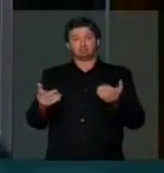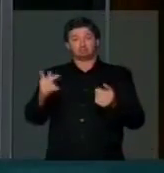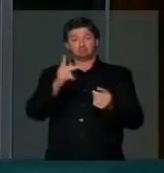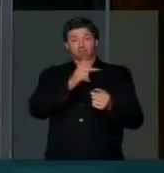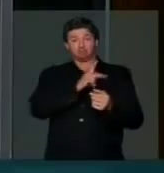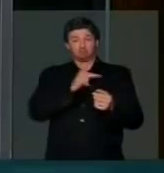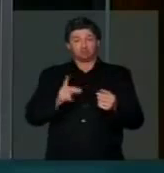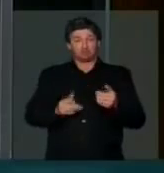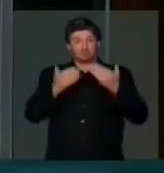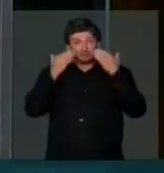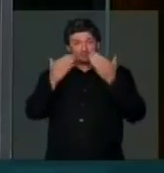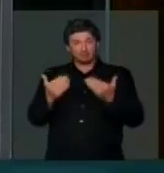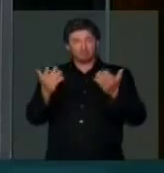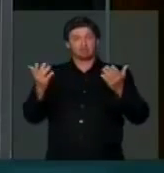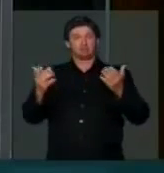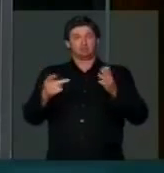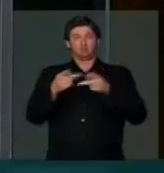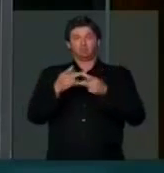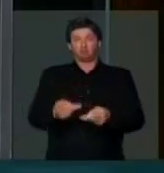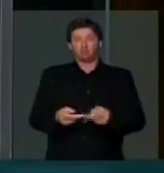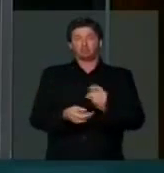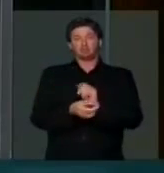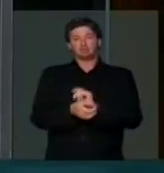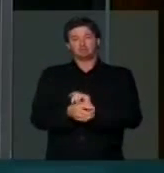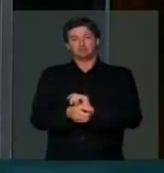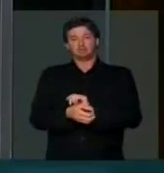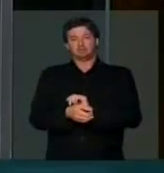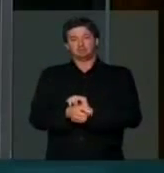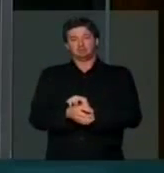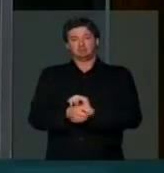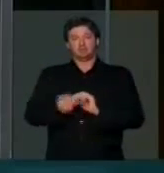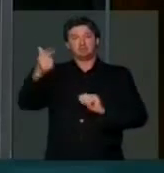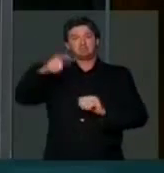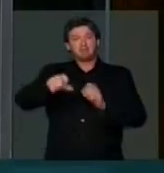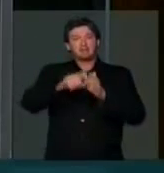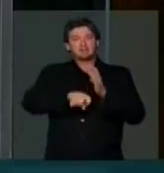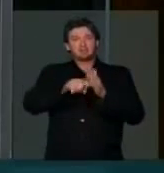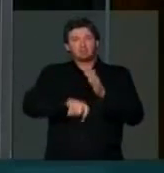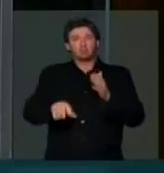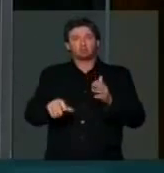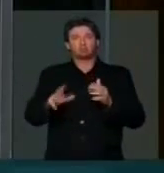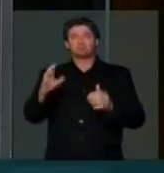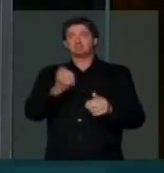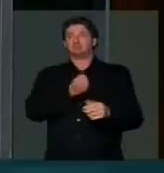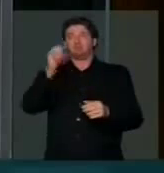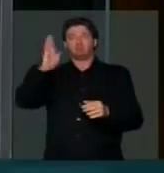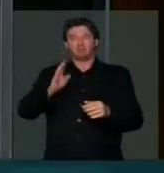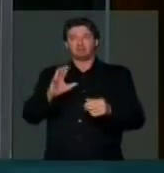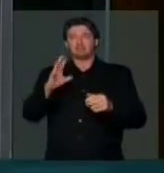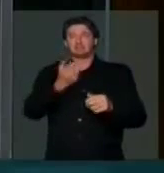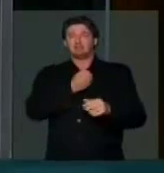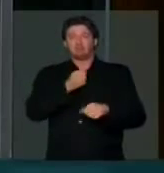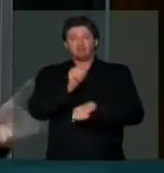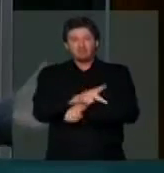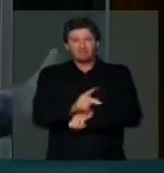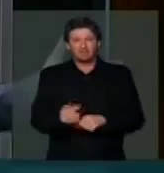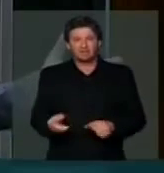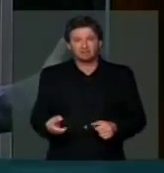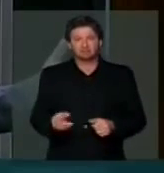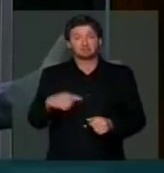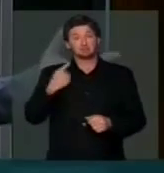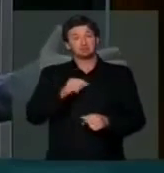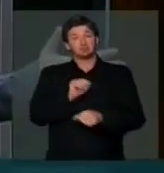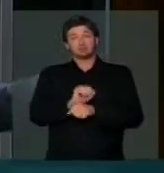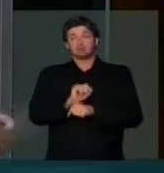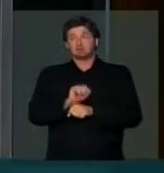apresenta um projeto de mais impostos para salvar o Brasil, salvar a Previdência. Nós estávamos